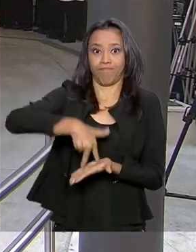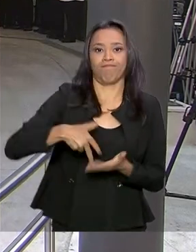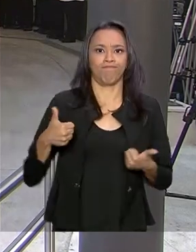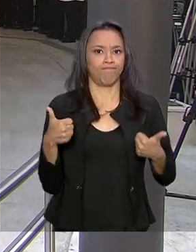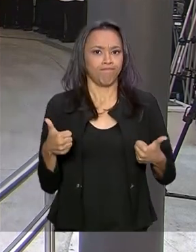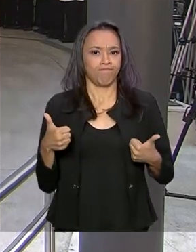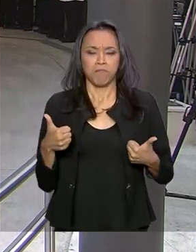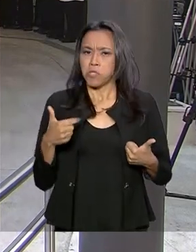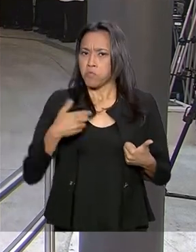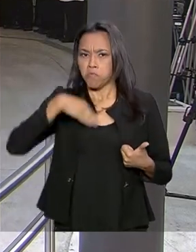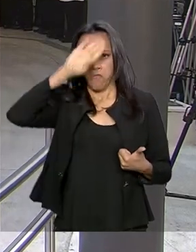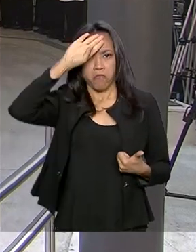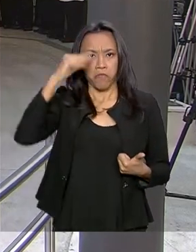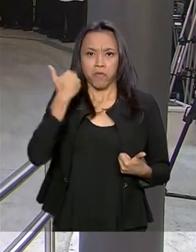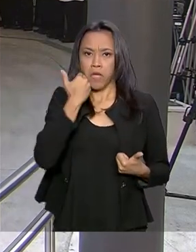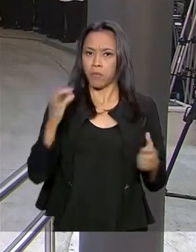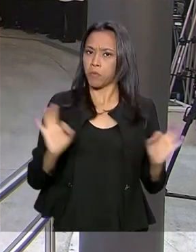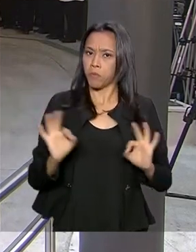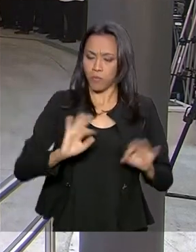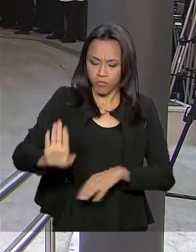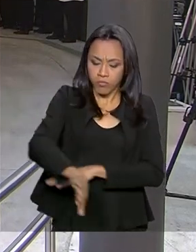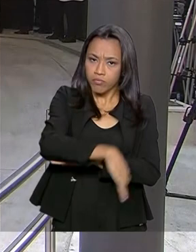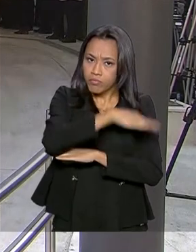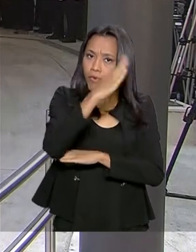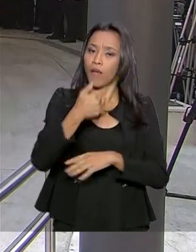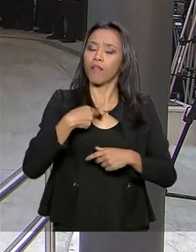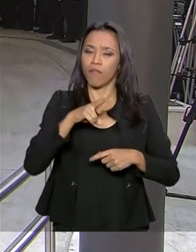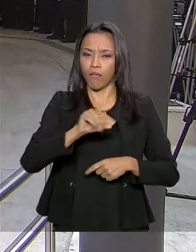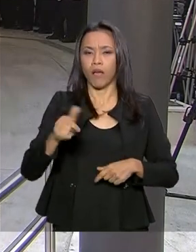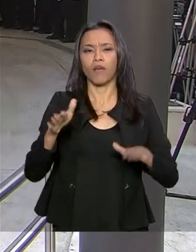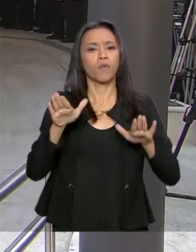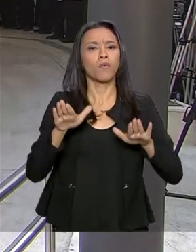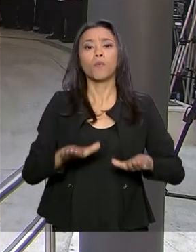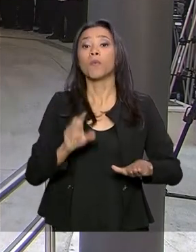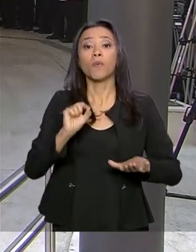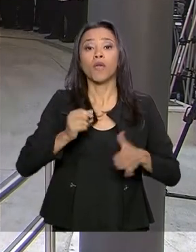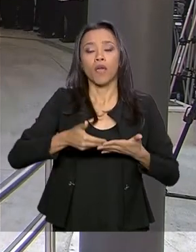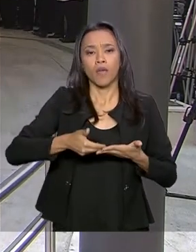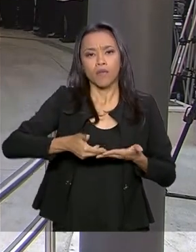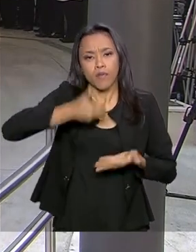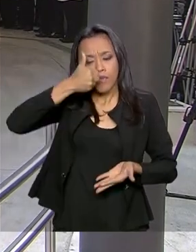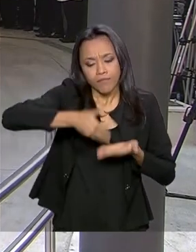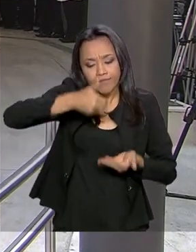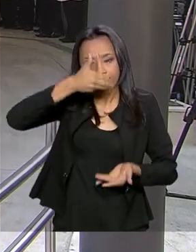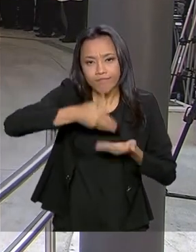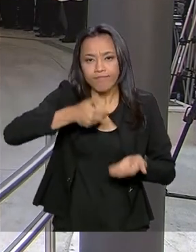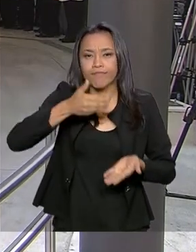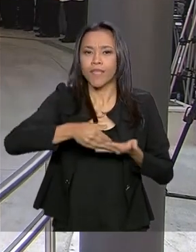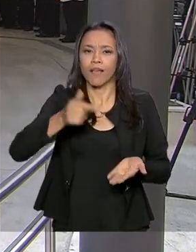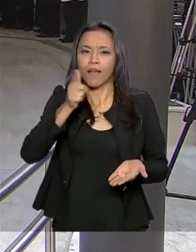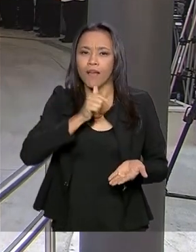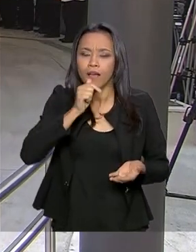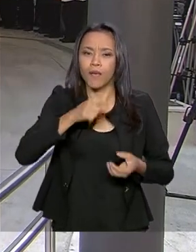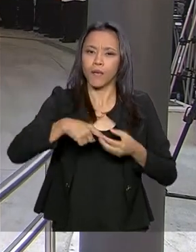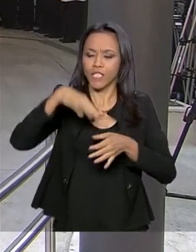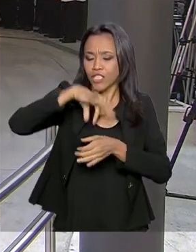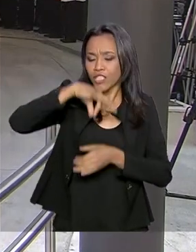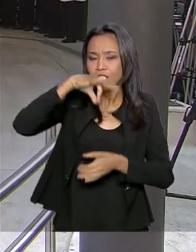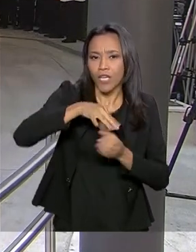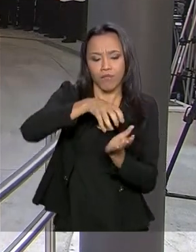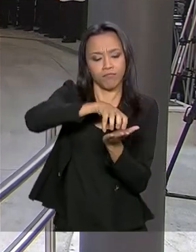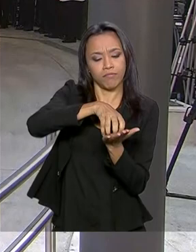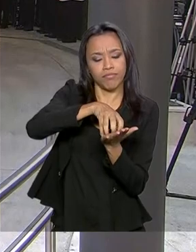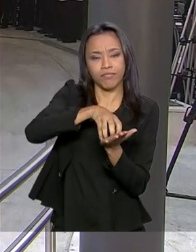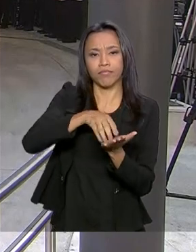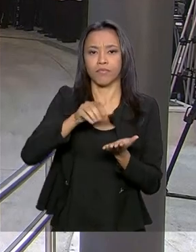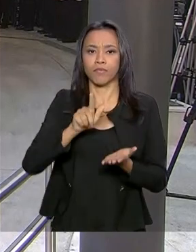sem febre. Ao longo de todo o dia de hoje, ele permanece com a dieta líquida à base de água, chá, gelatina